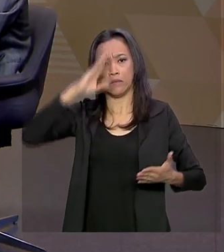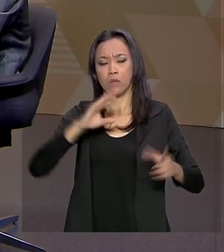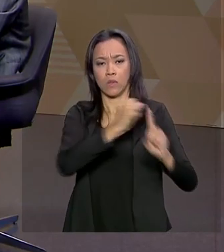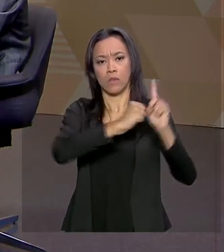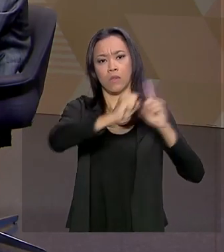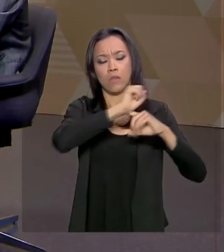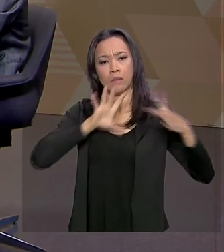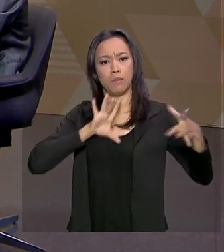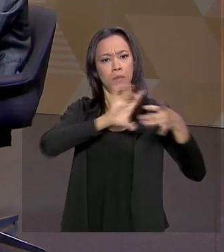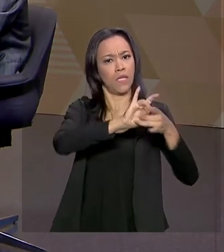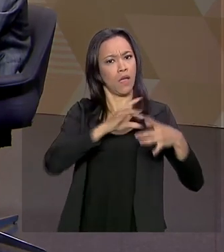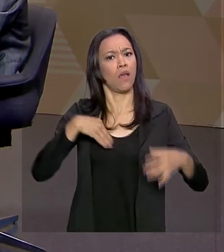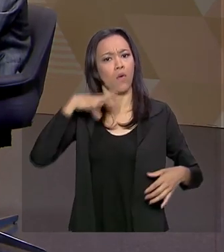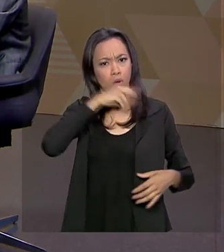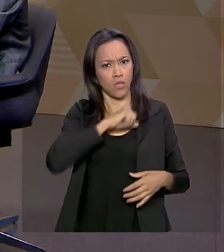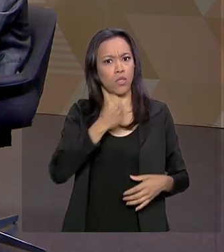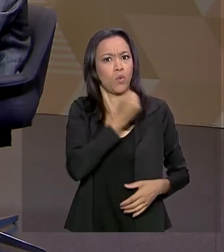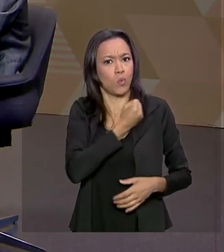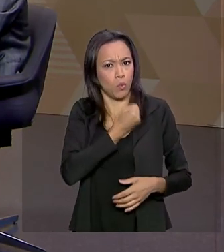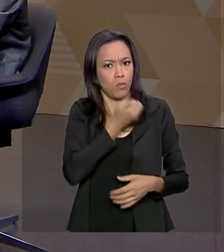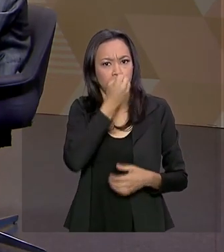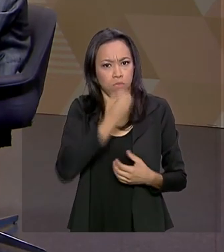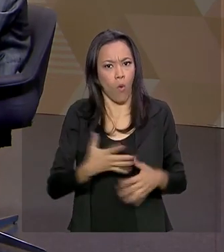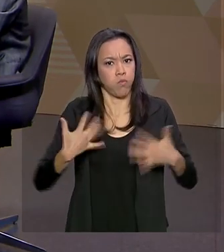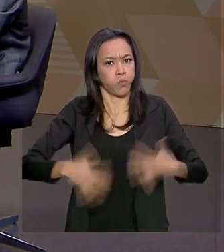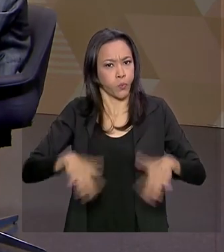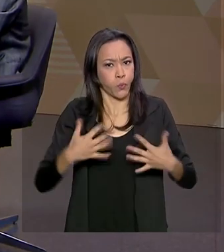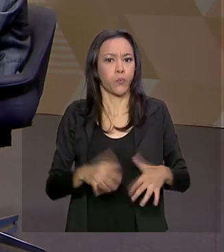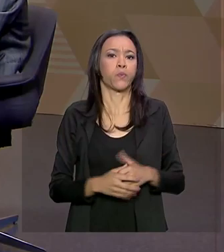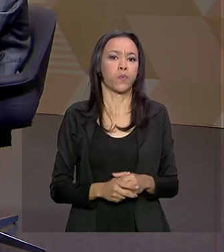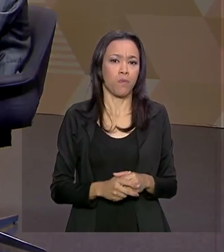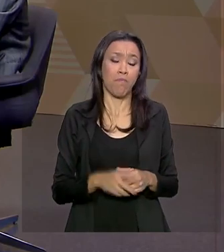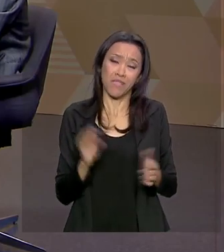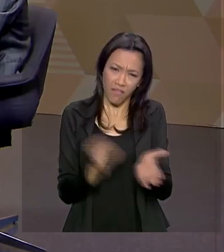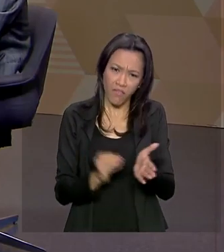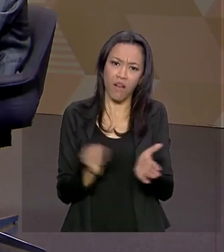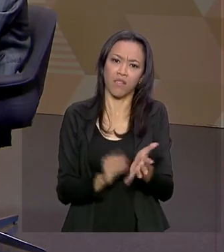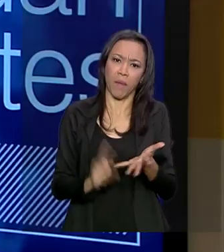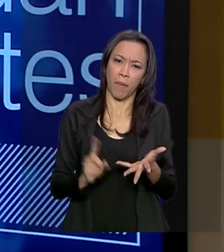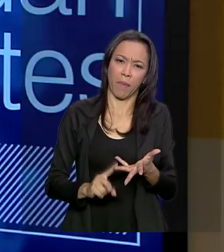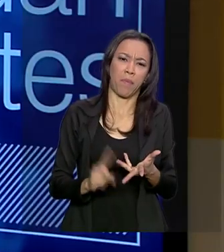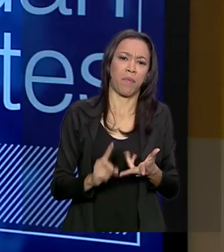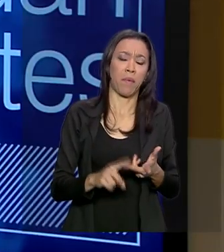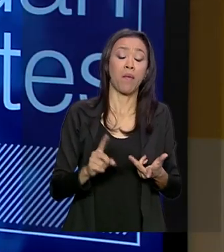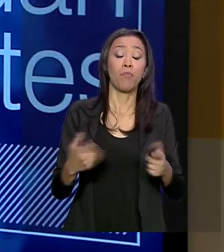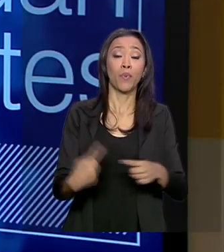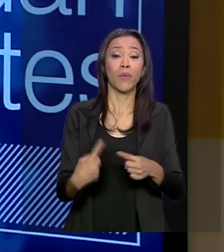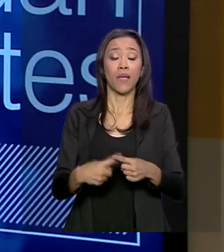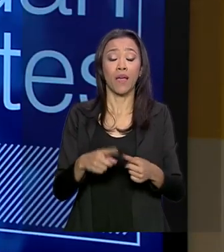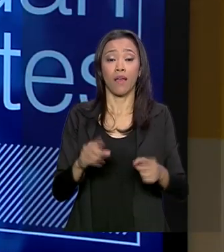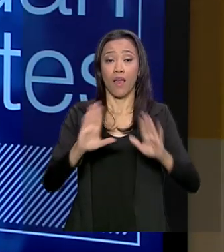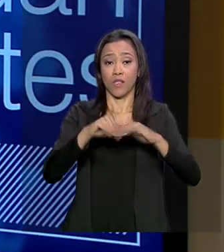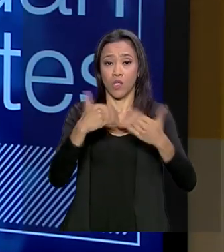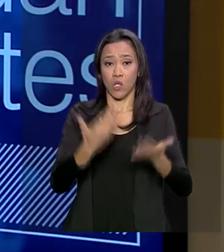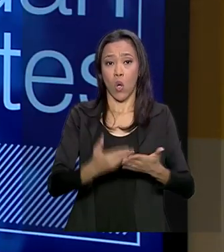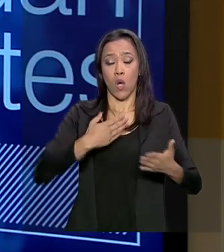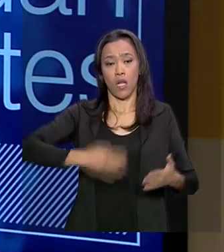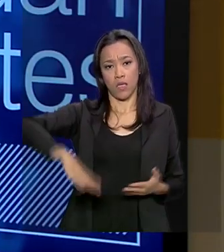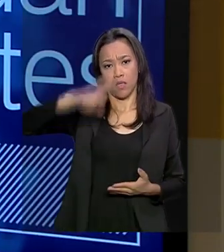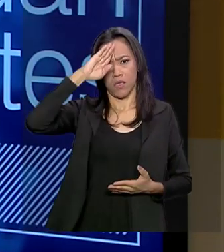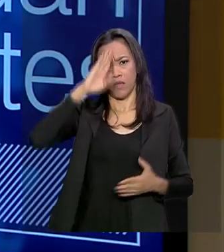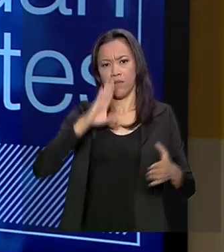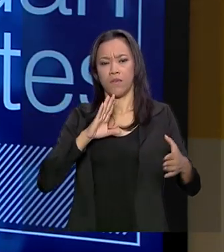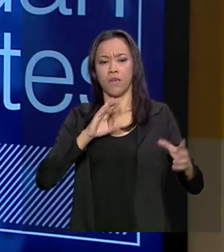E isso, acho que vai estar, mesmo esses 10%, vai estar bem aquém da demanda. Eu acho que a demanda por escola cívico-militar, quem conhece o modelo fica